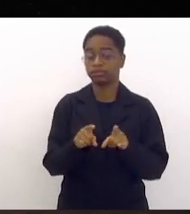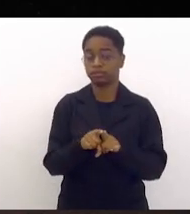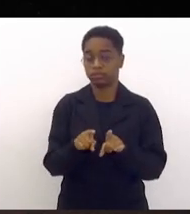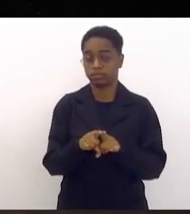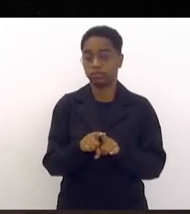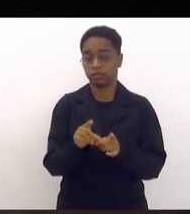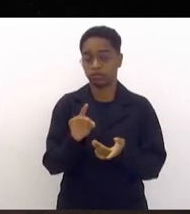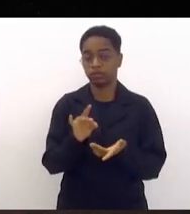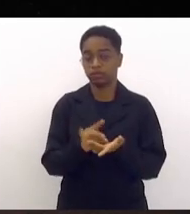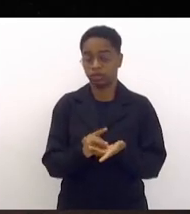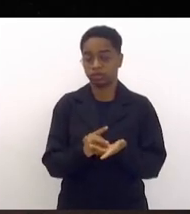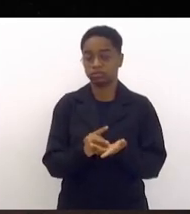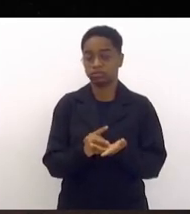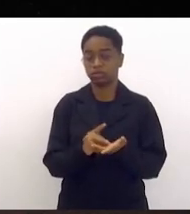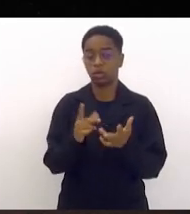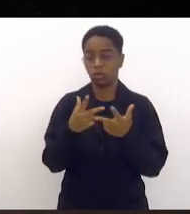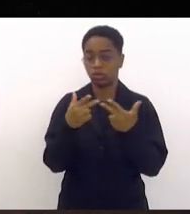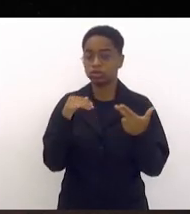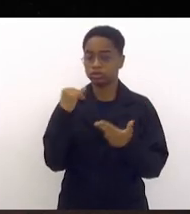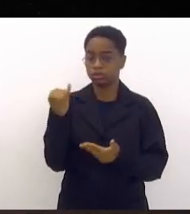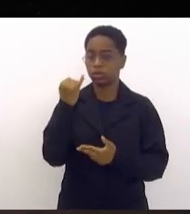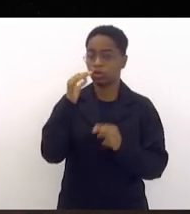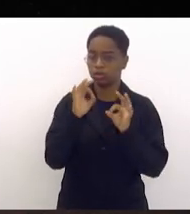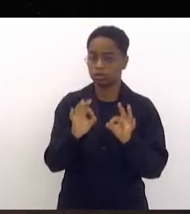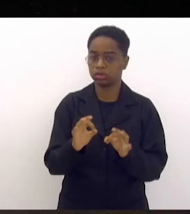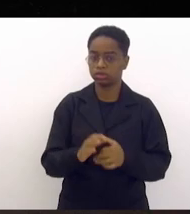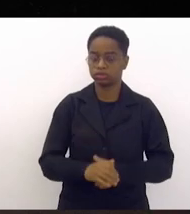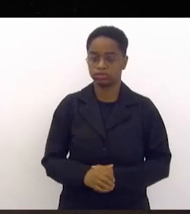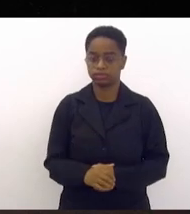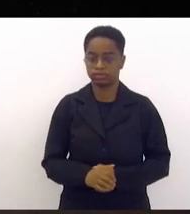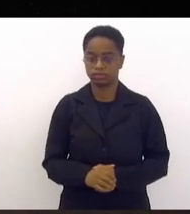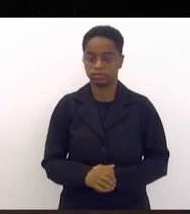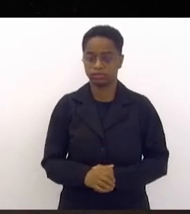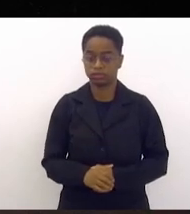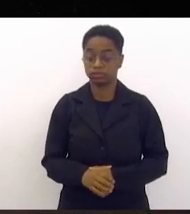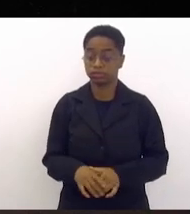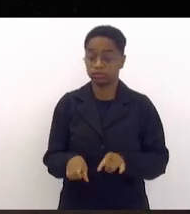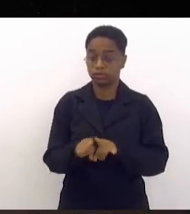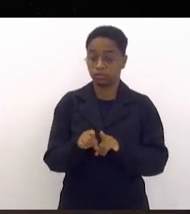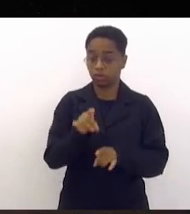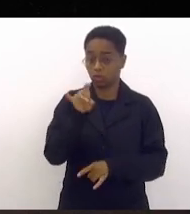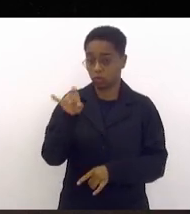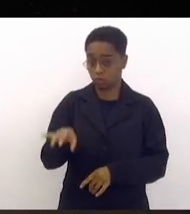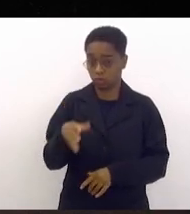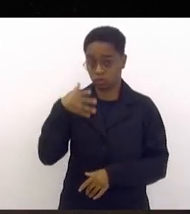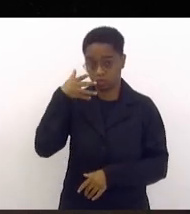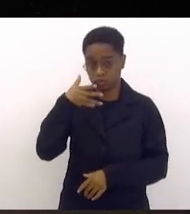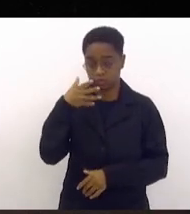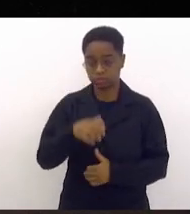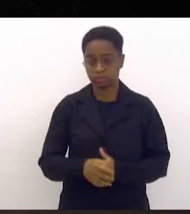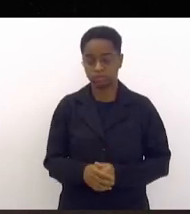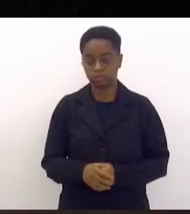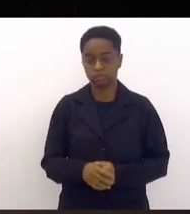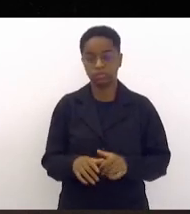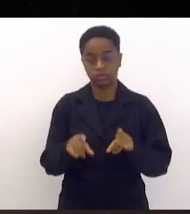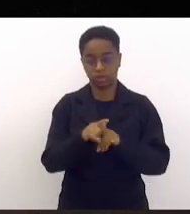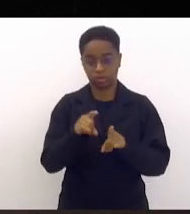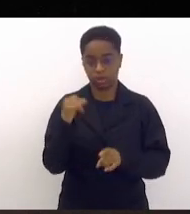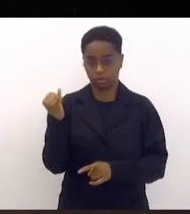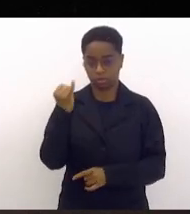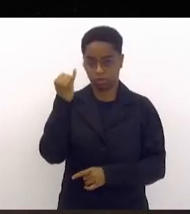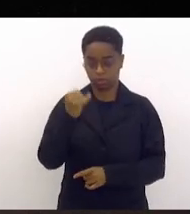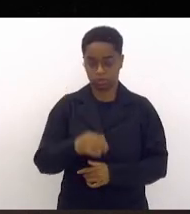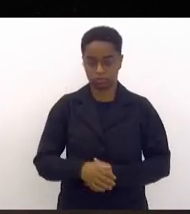algo muito, muito importante. E, por último, e não menos importante,